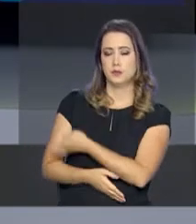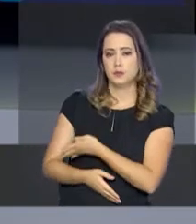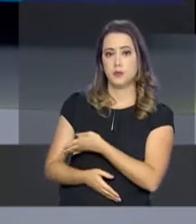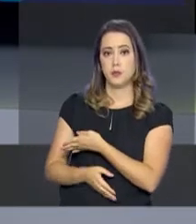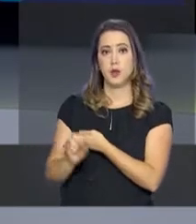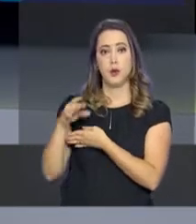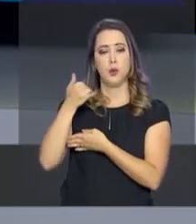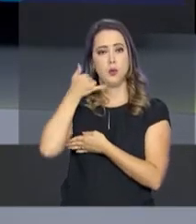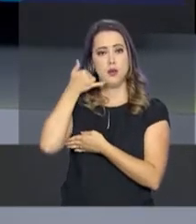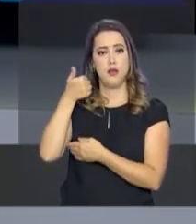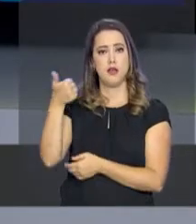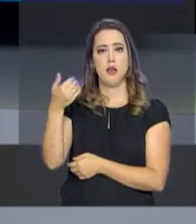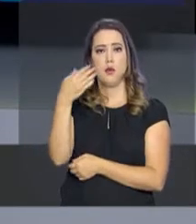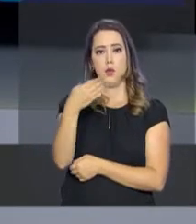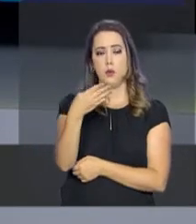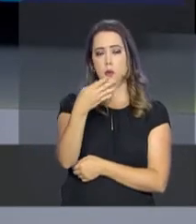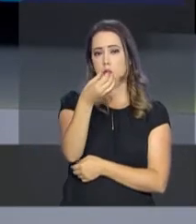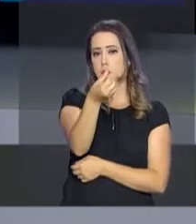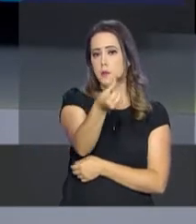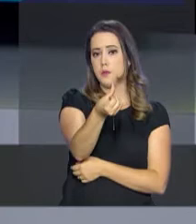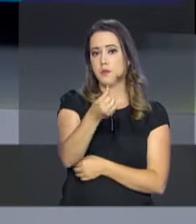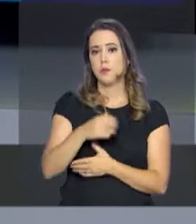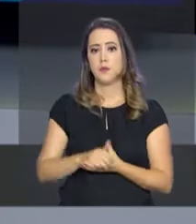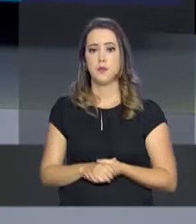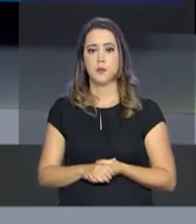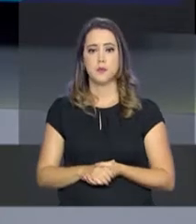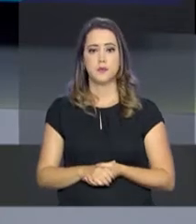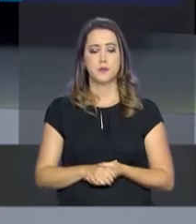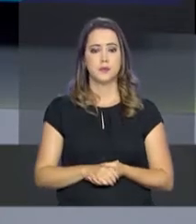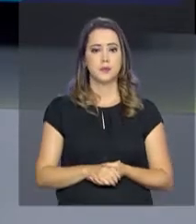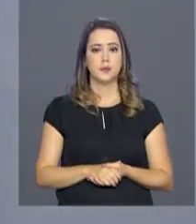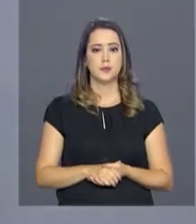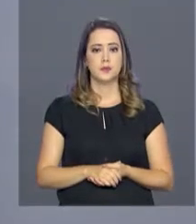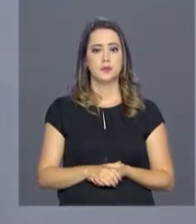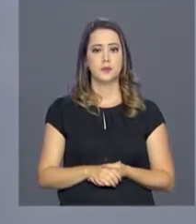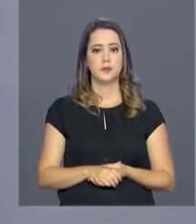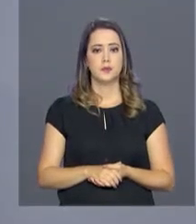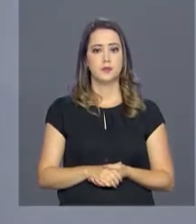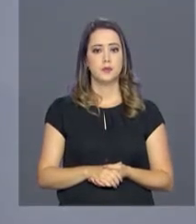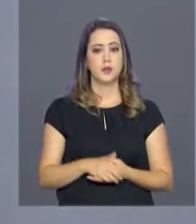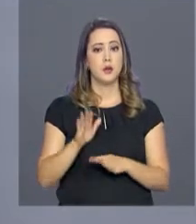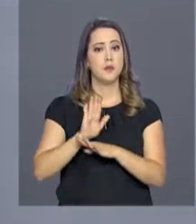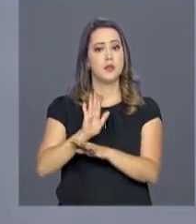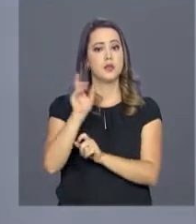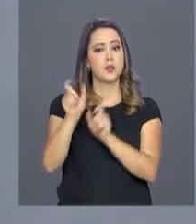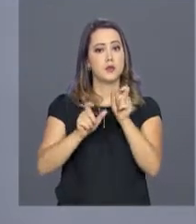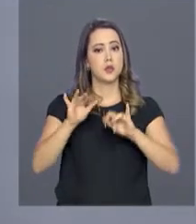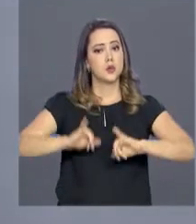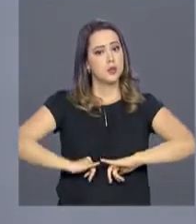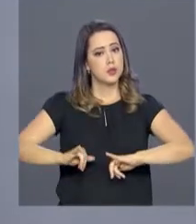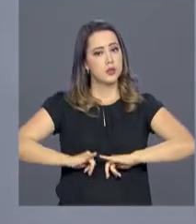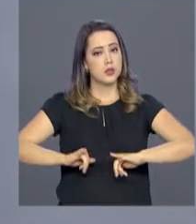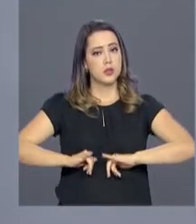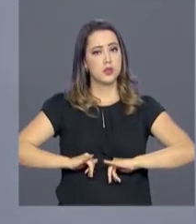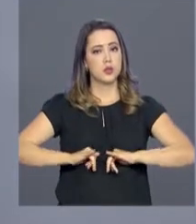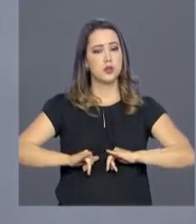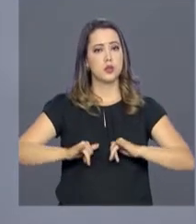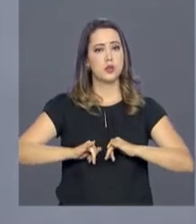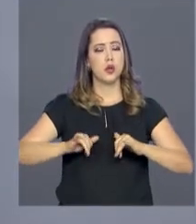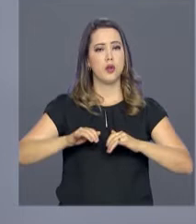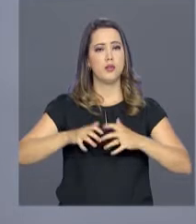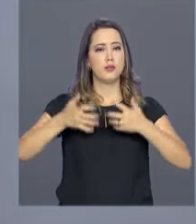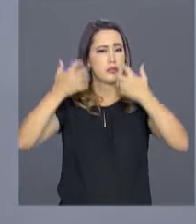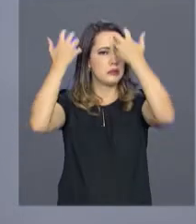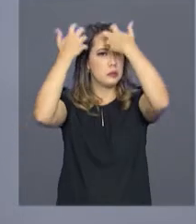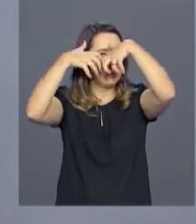ou ligar para o Receitafone no número 146. Para ajudar quem sofre com o mal de Alzheimer, um novo